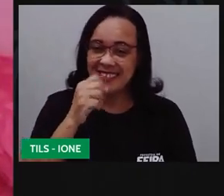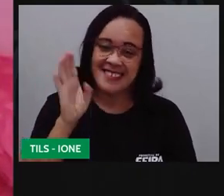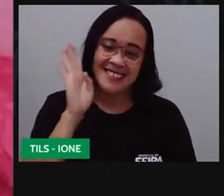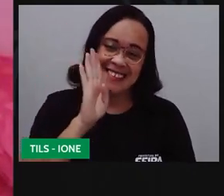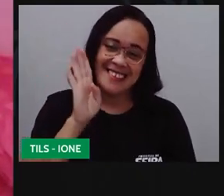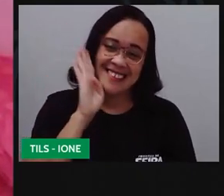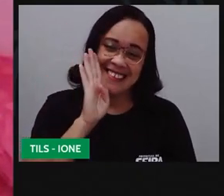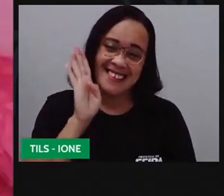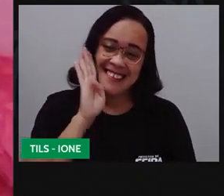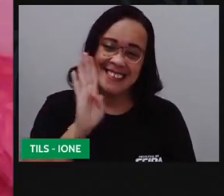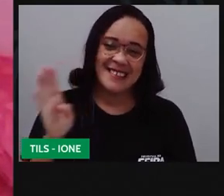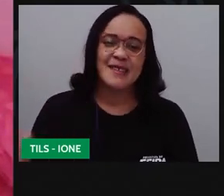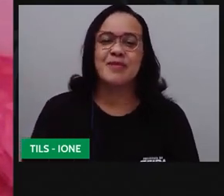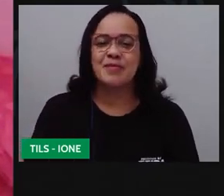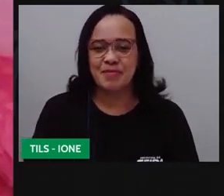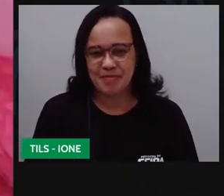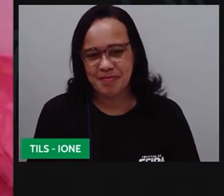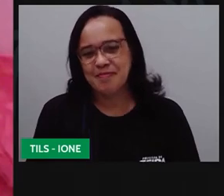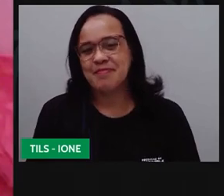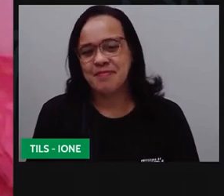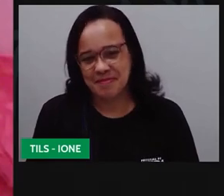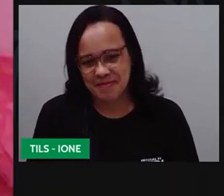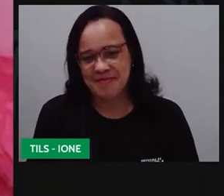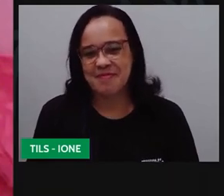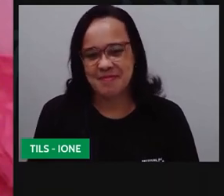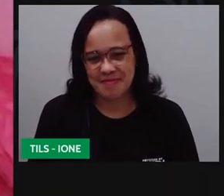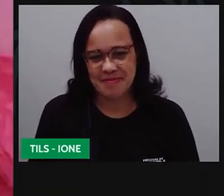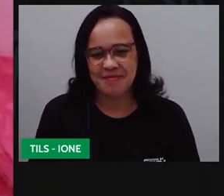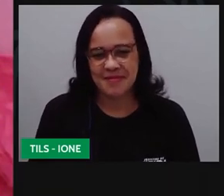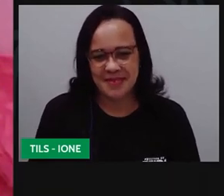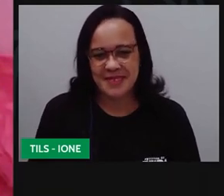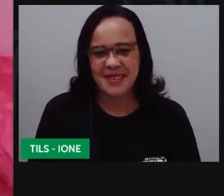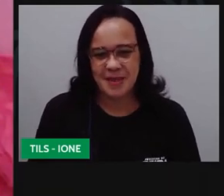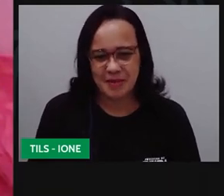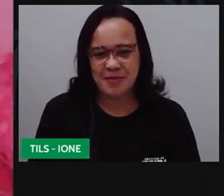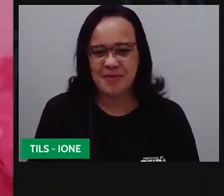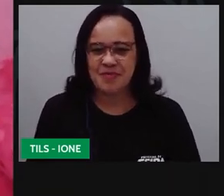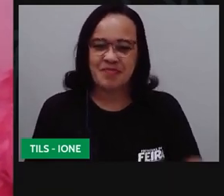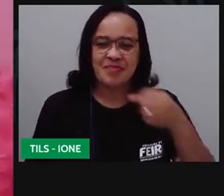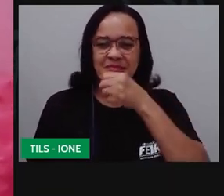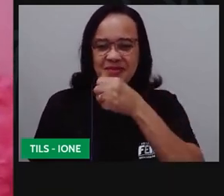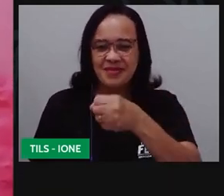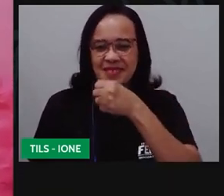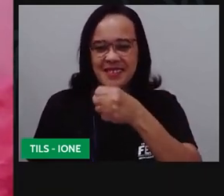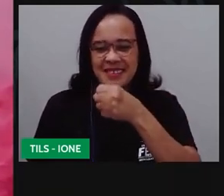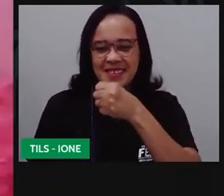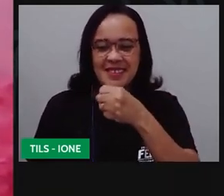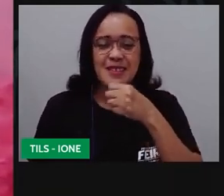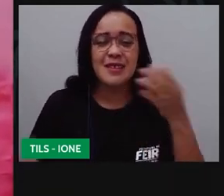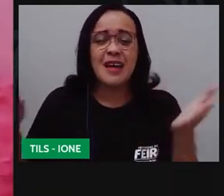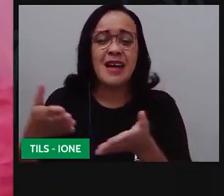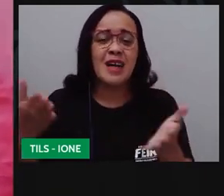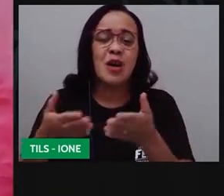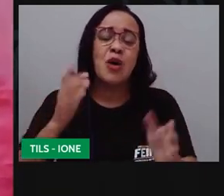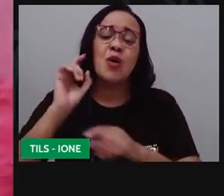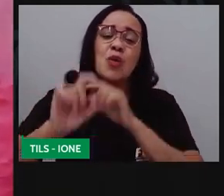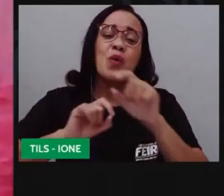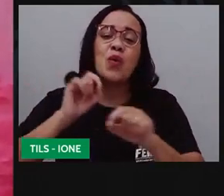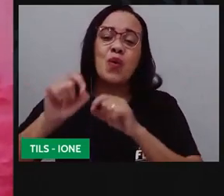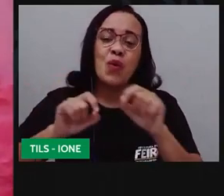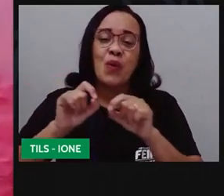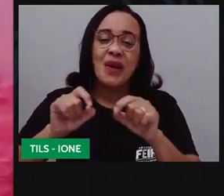ó nem precisou de muito esforço o meu microfone e agora o a Pro Maria vai fazer? ela vai